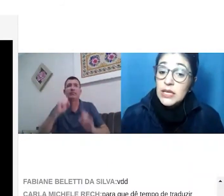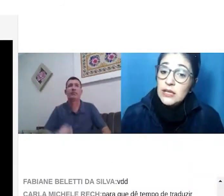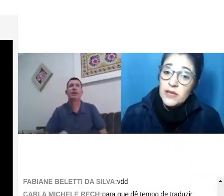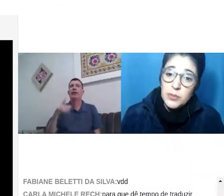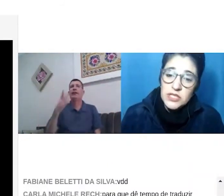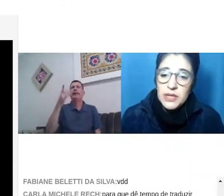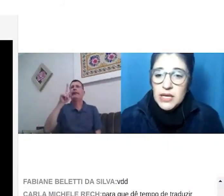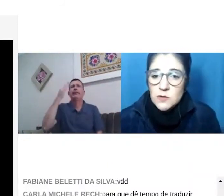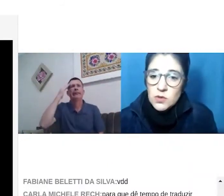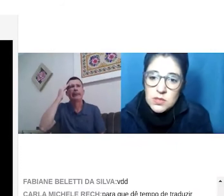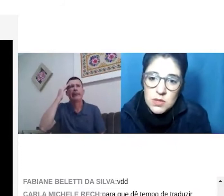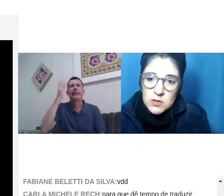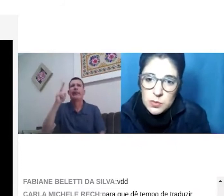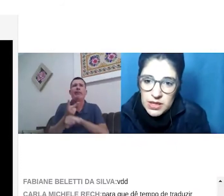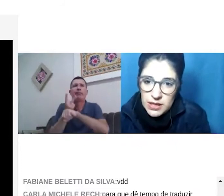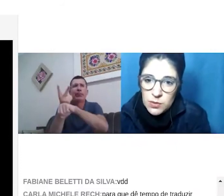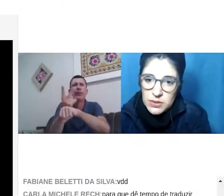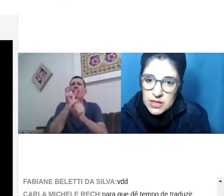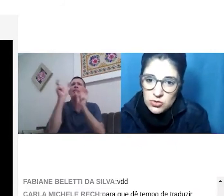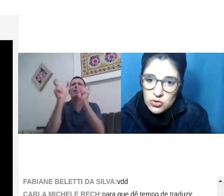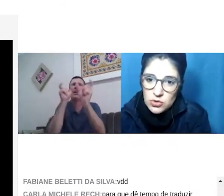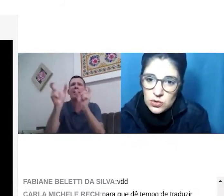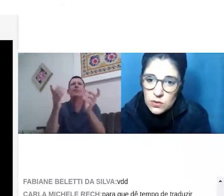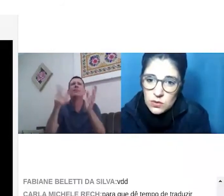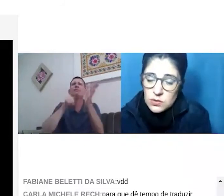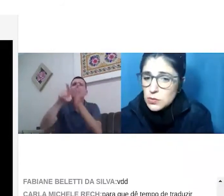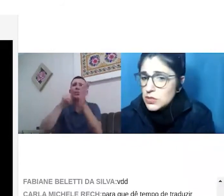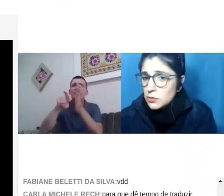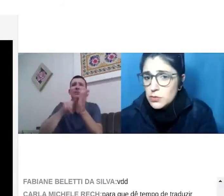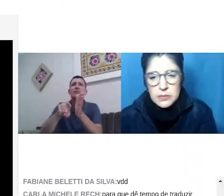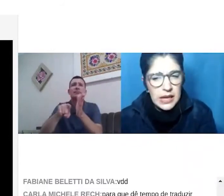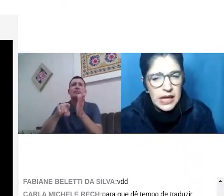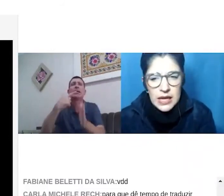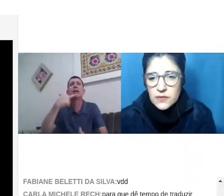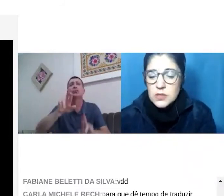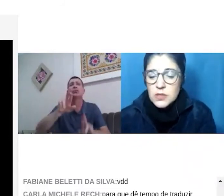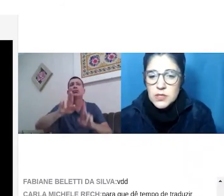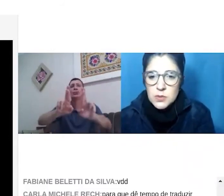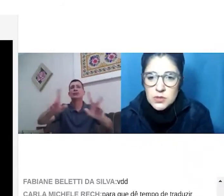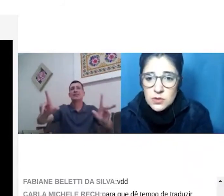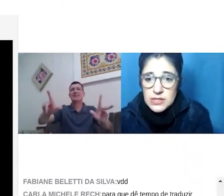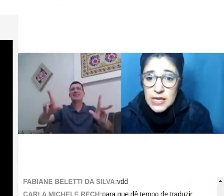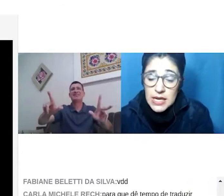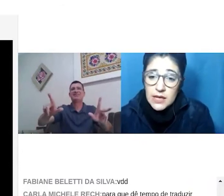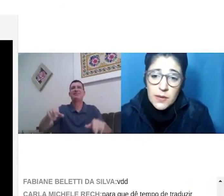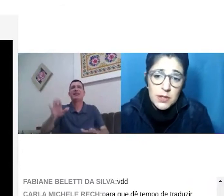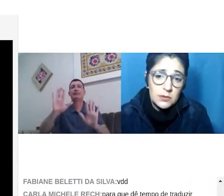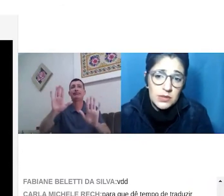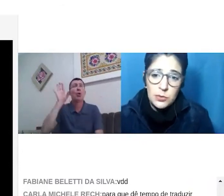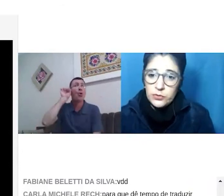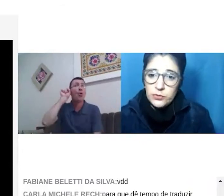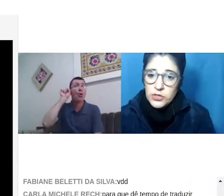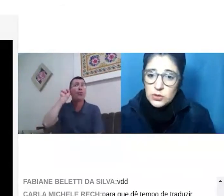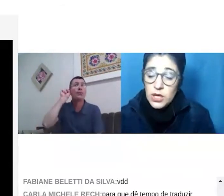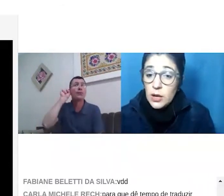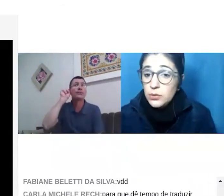ele vai depois aplicar esses conhecimentos para o aprendizado de outros conteúdos mas algumas palavras algumas expressões ele vai perguntar